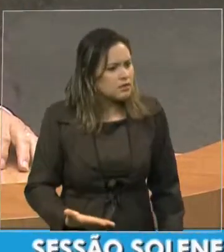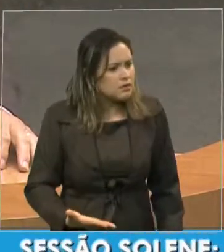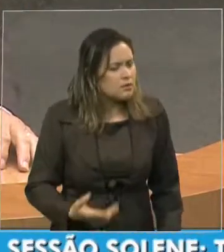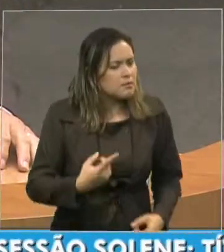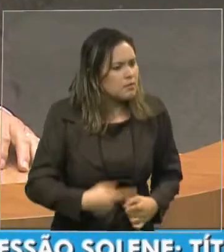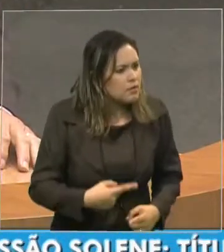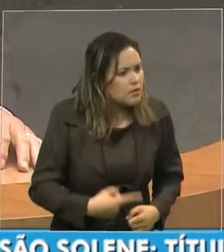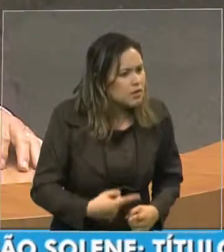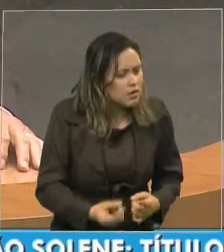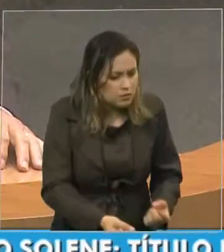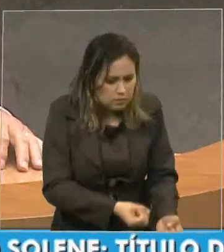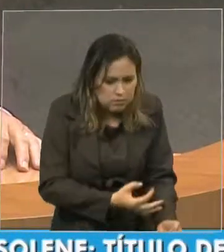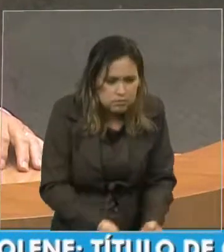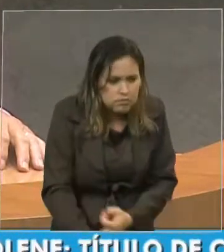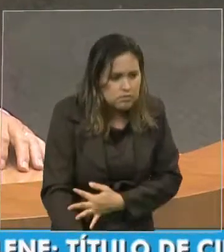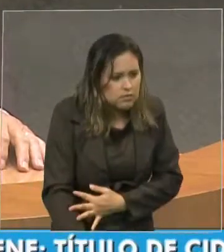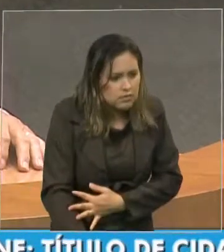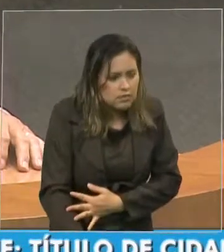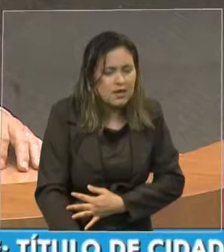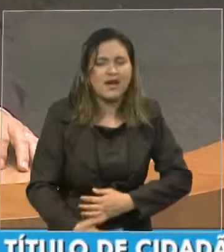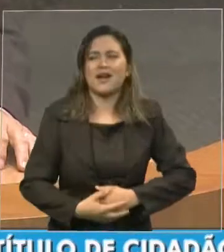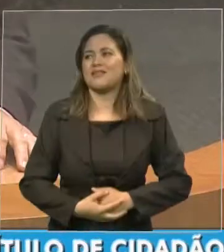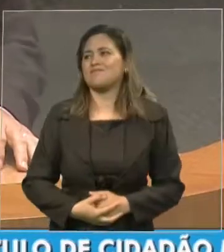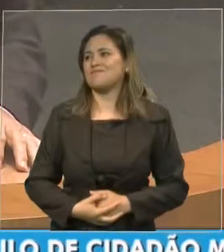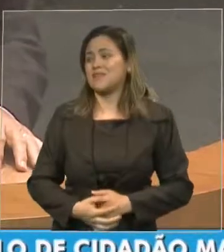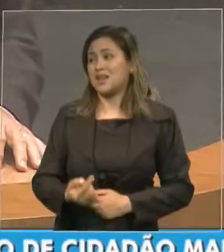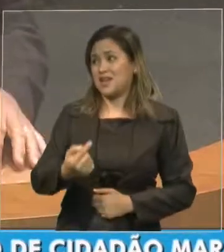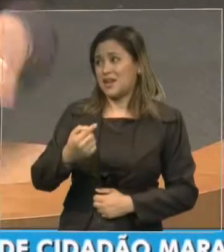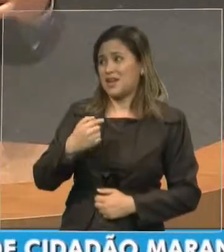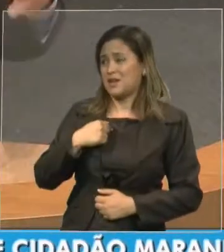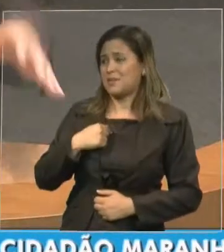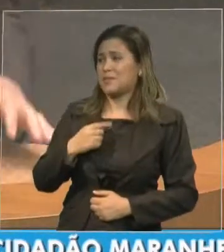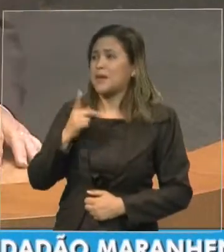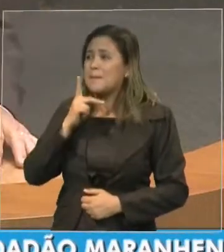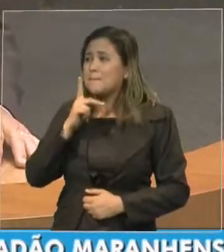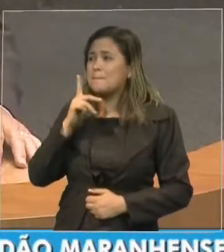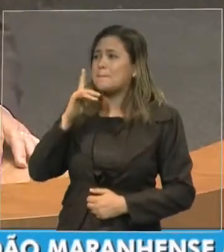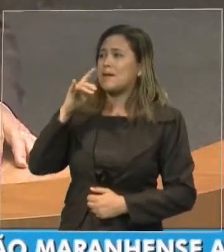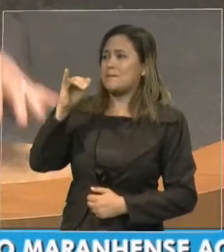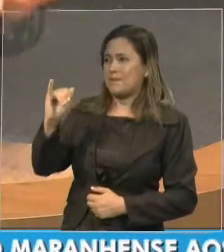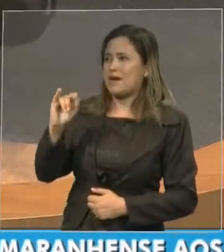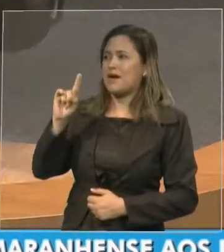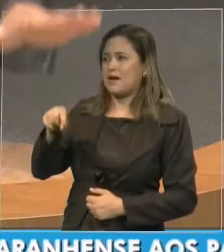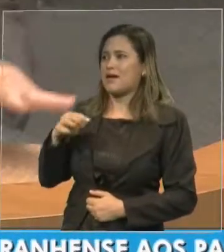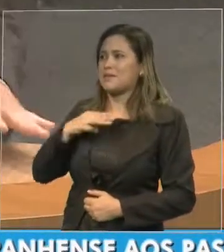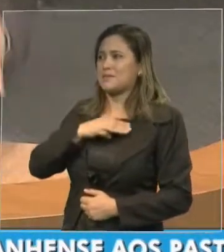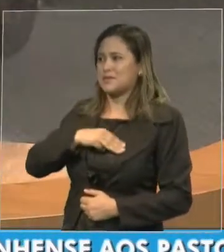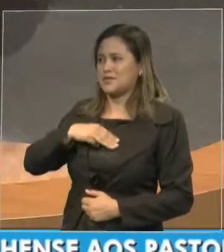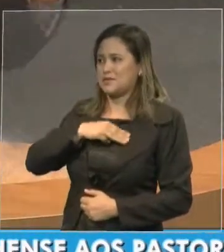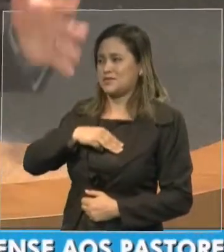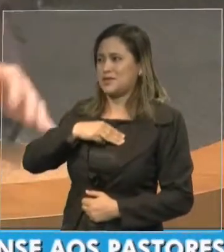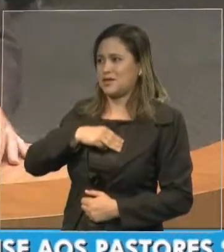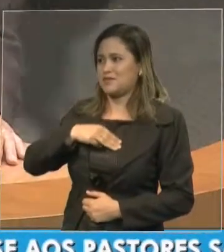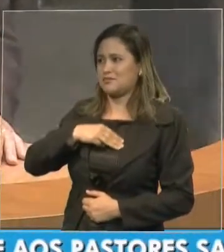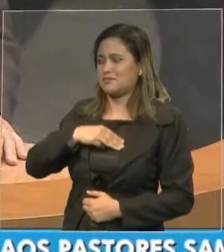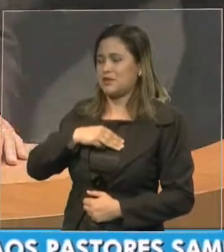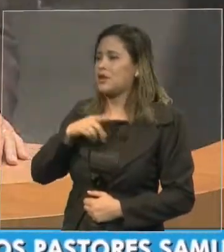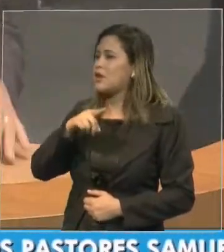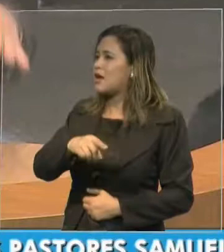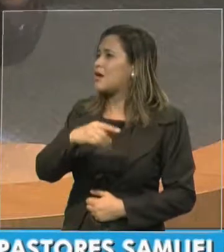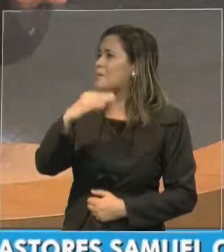brasileiro e eu vim com meu pai e ele morreu nós voltamos